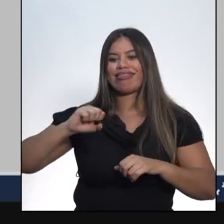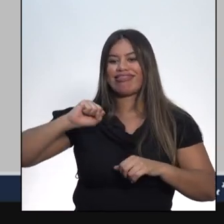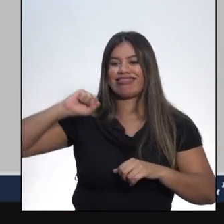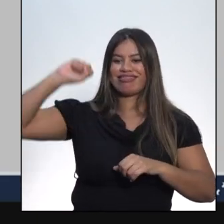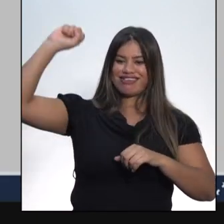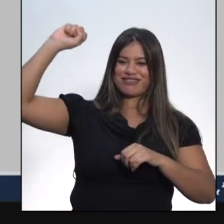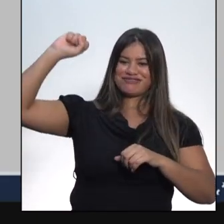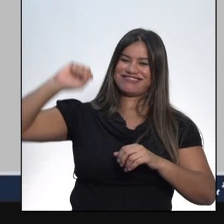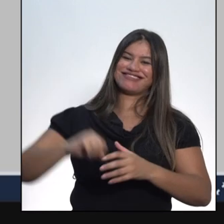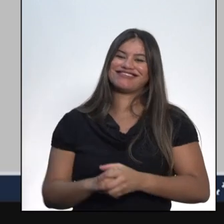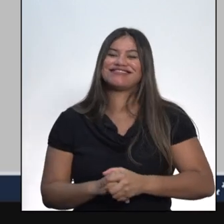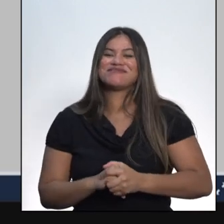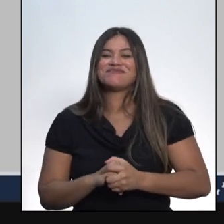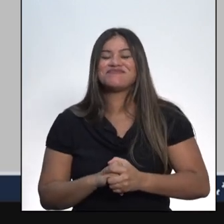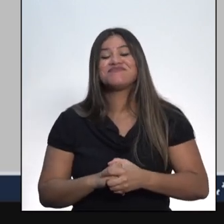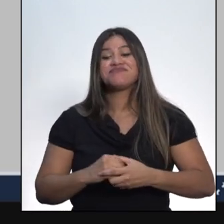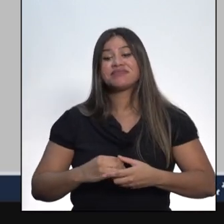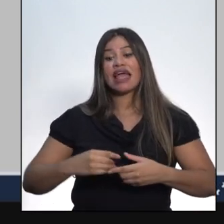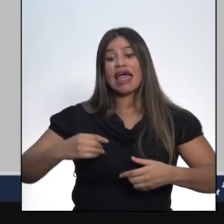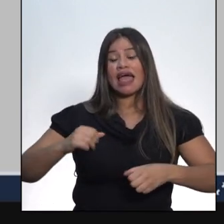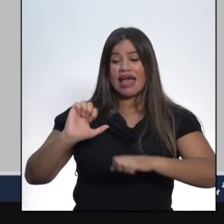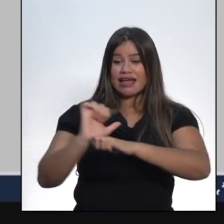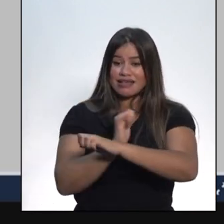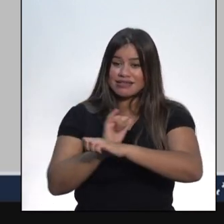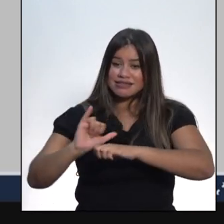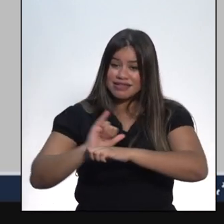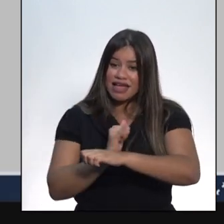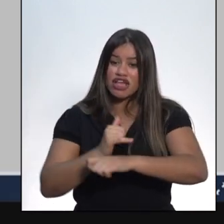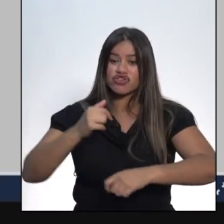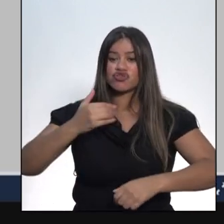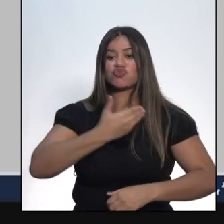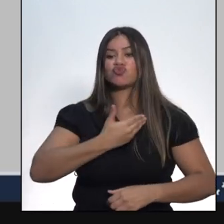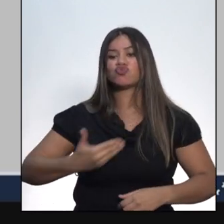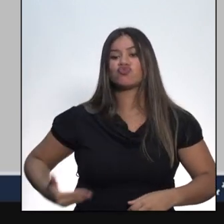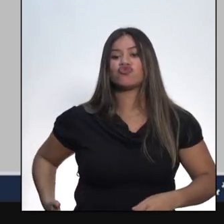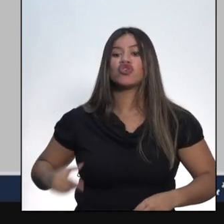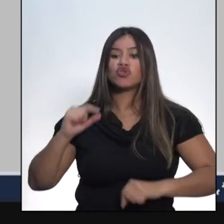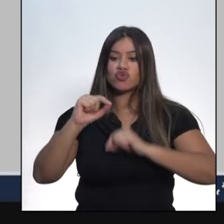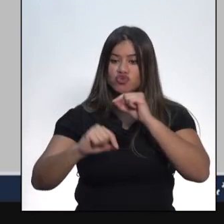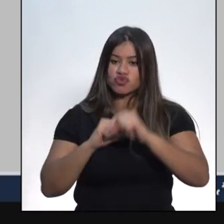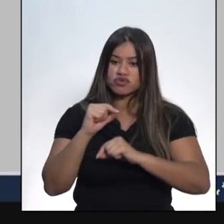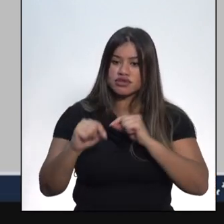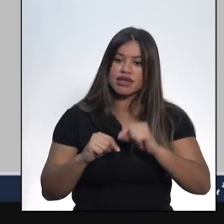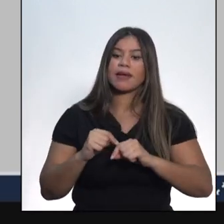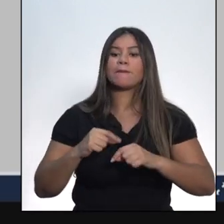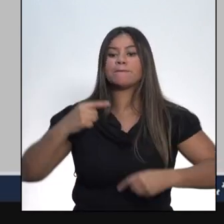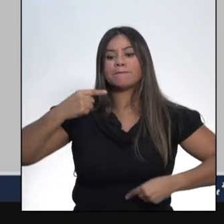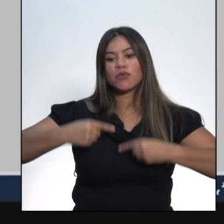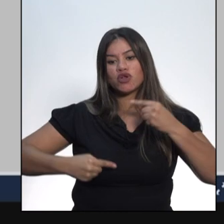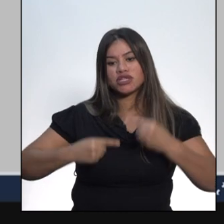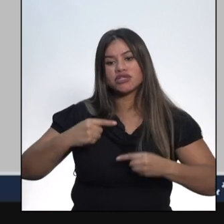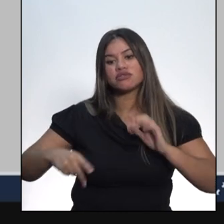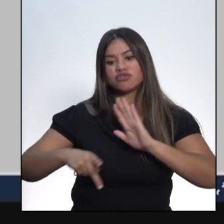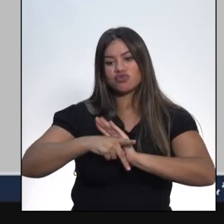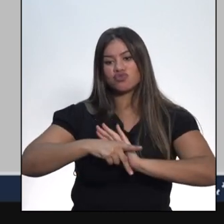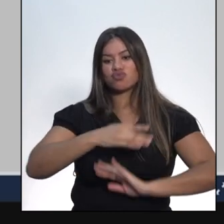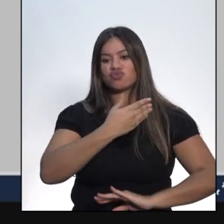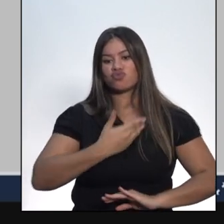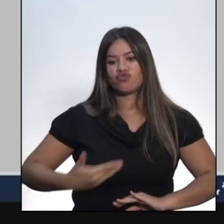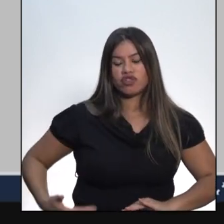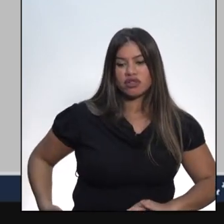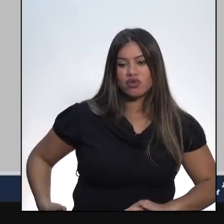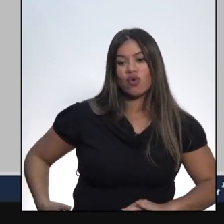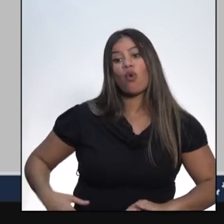estratégia de governo da República Velha era conhecida como Política dos Governadores ou Política do Café com